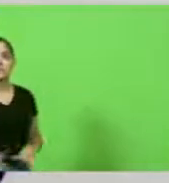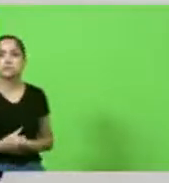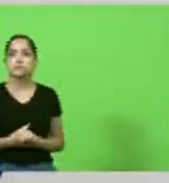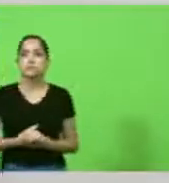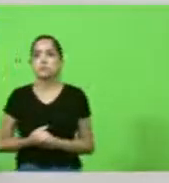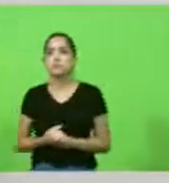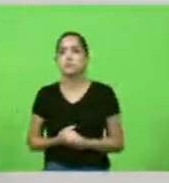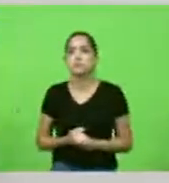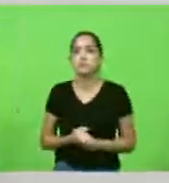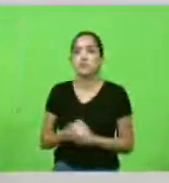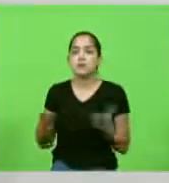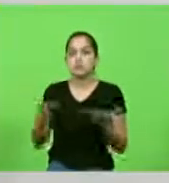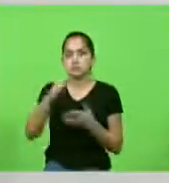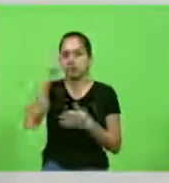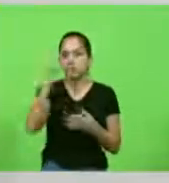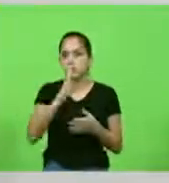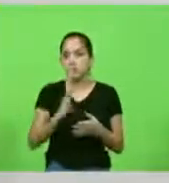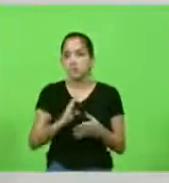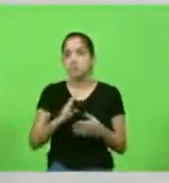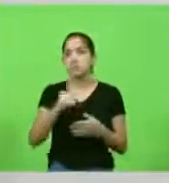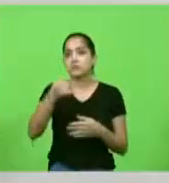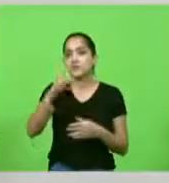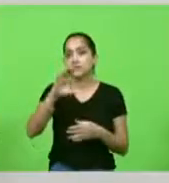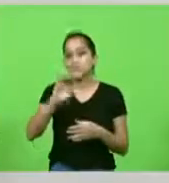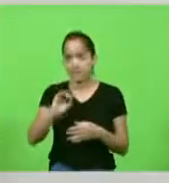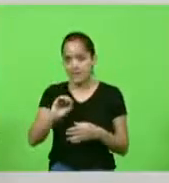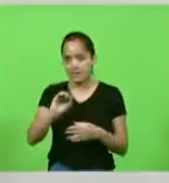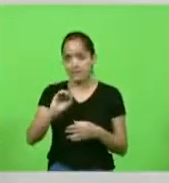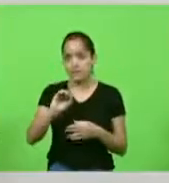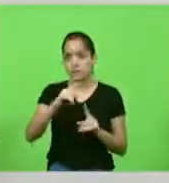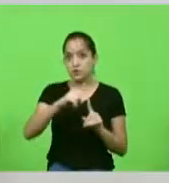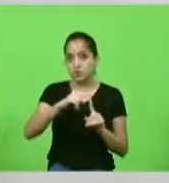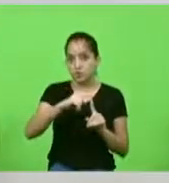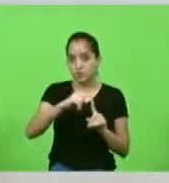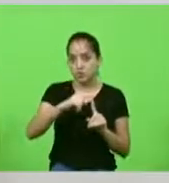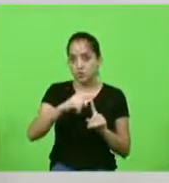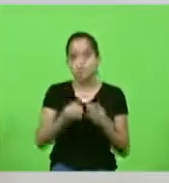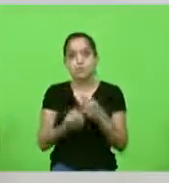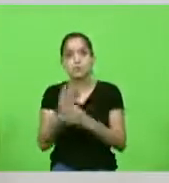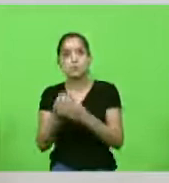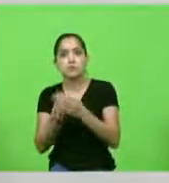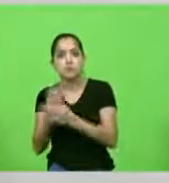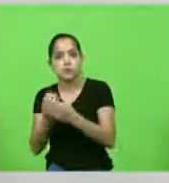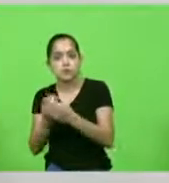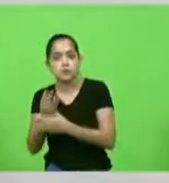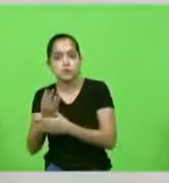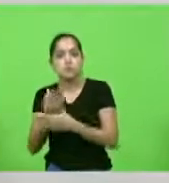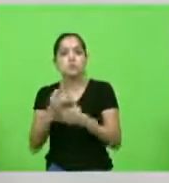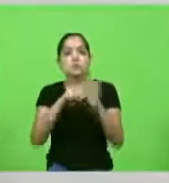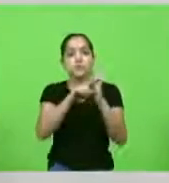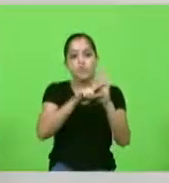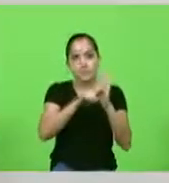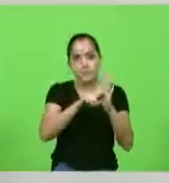hoje tem dez vacinas sendo produzidas que vão para pesquisa todas elas